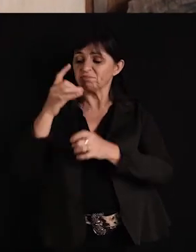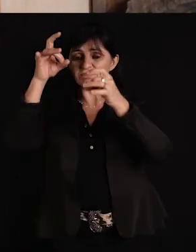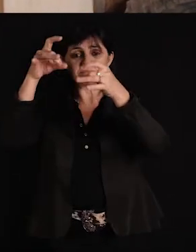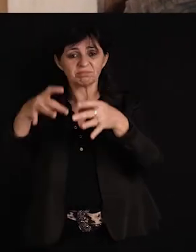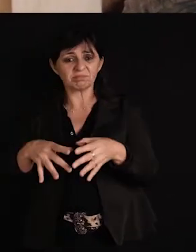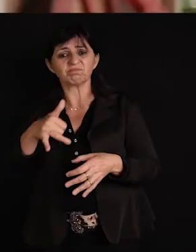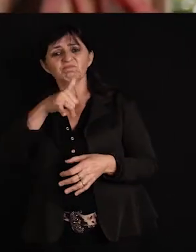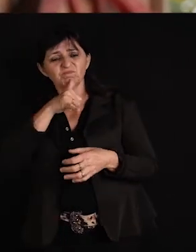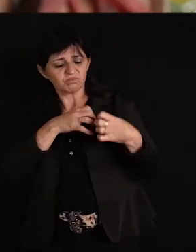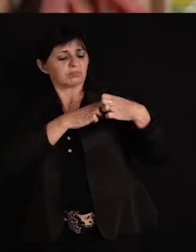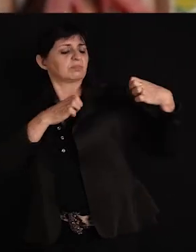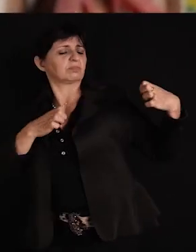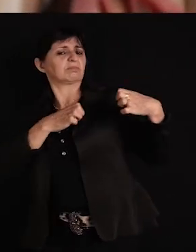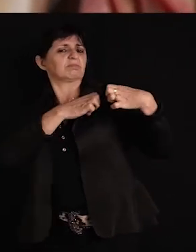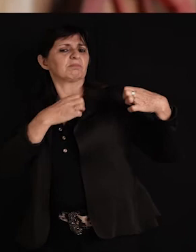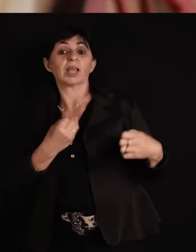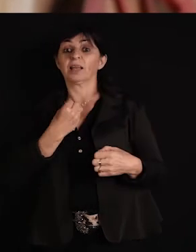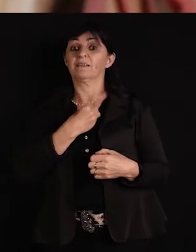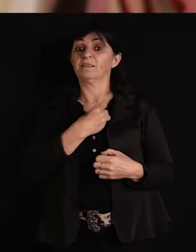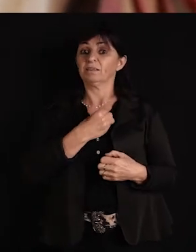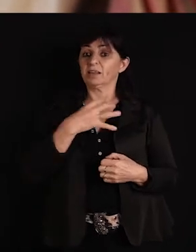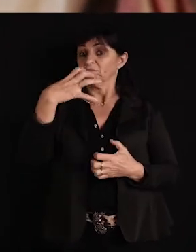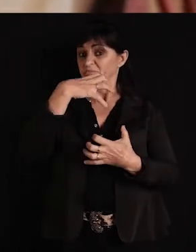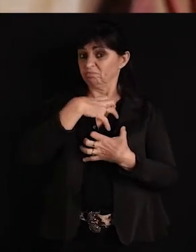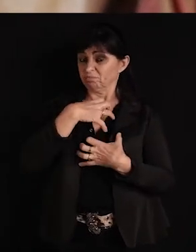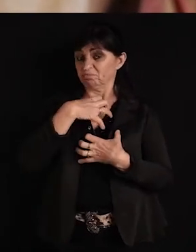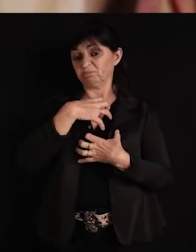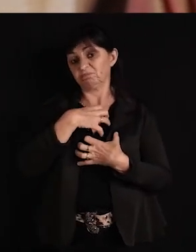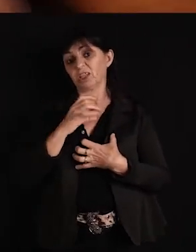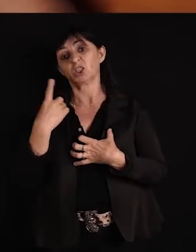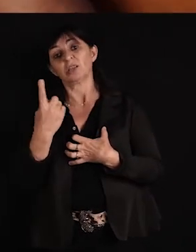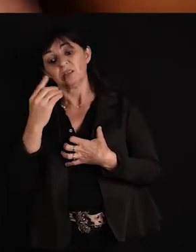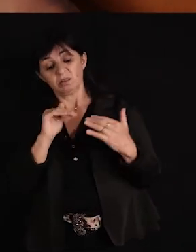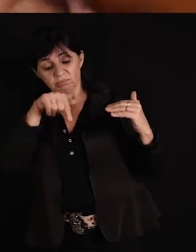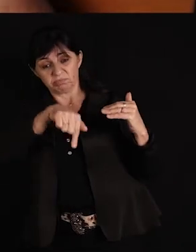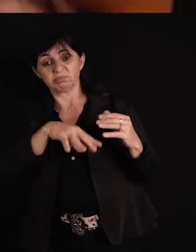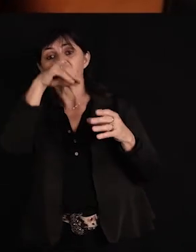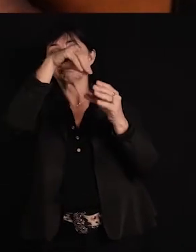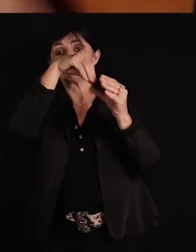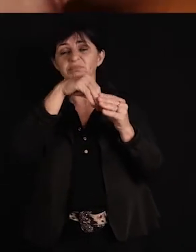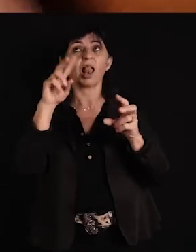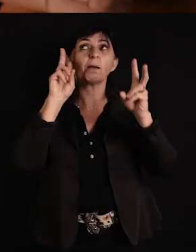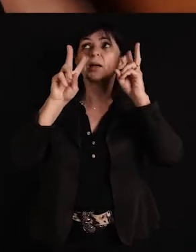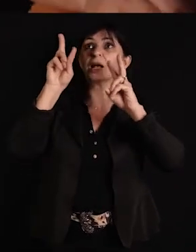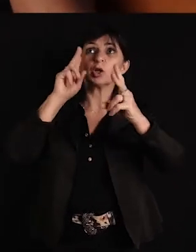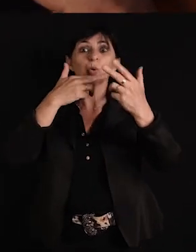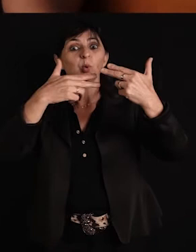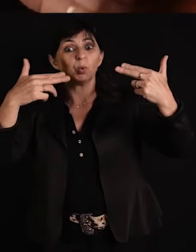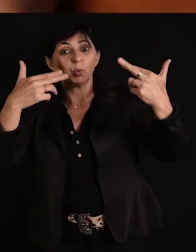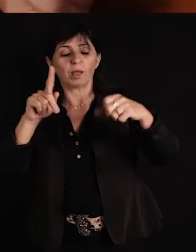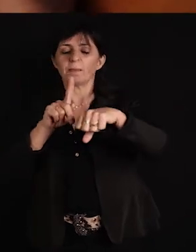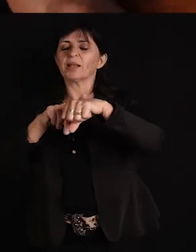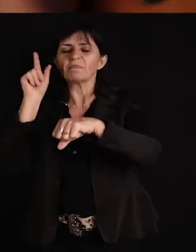ganância das instâncias Vivendo assim dessa maneira embretados Num ar amado e transponível de lembranças Mas nessas